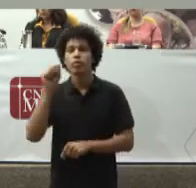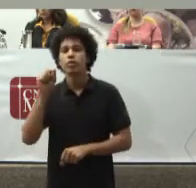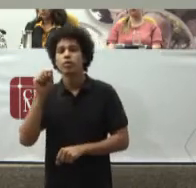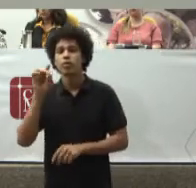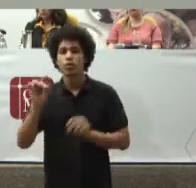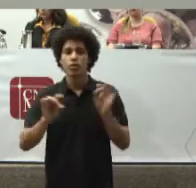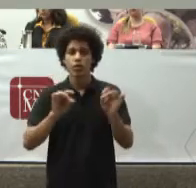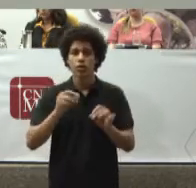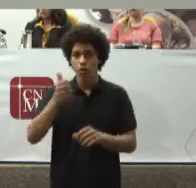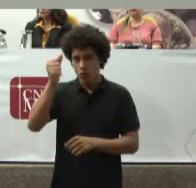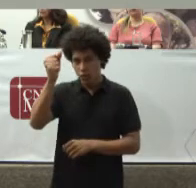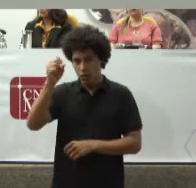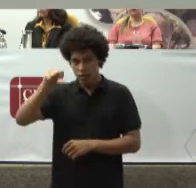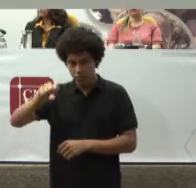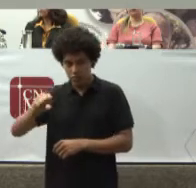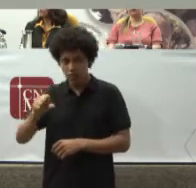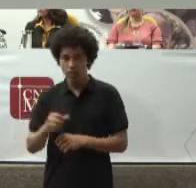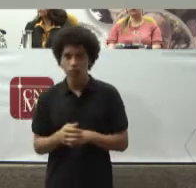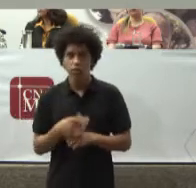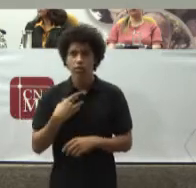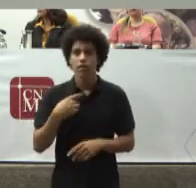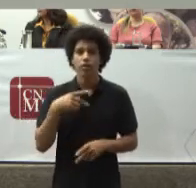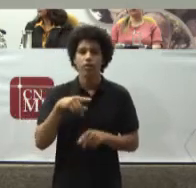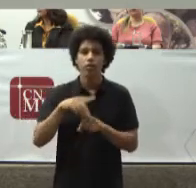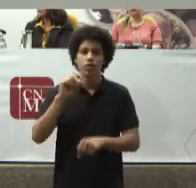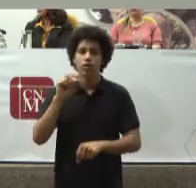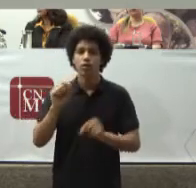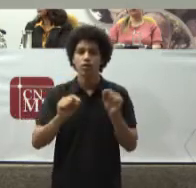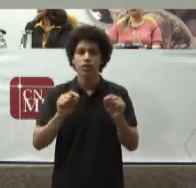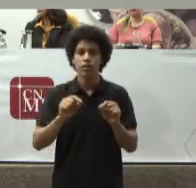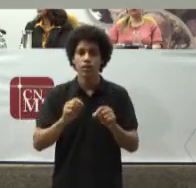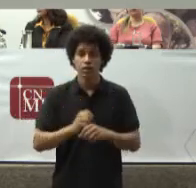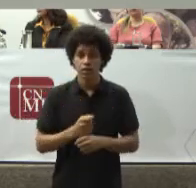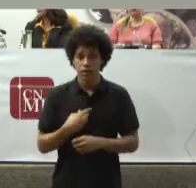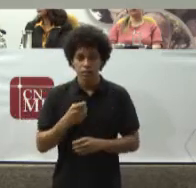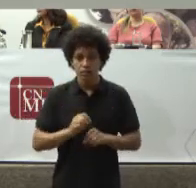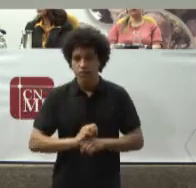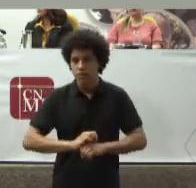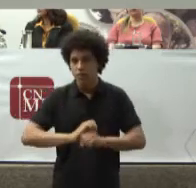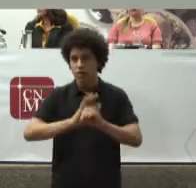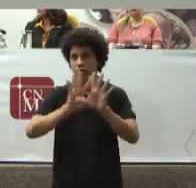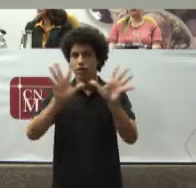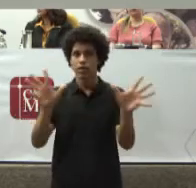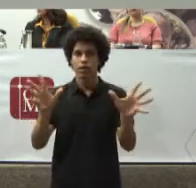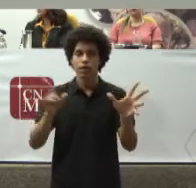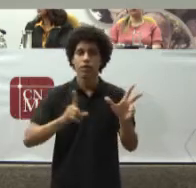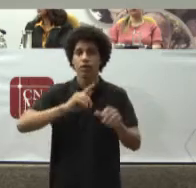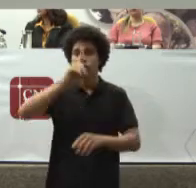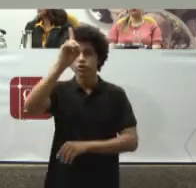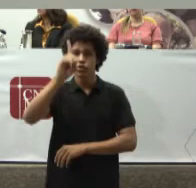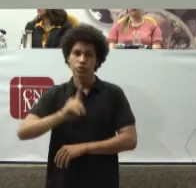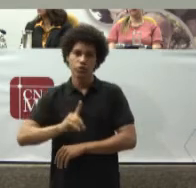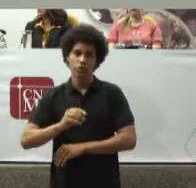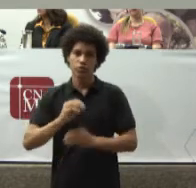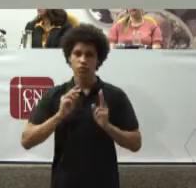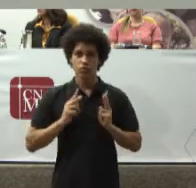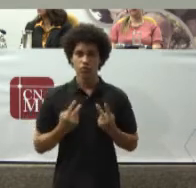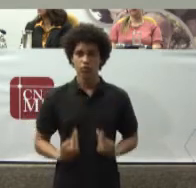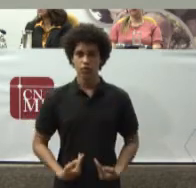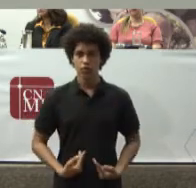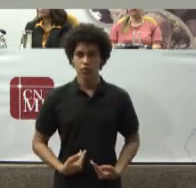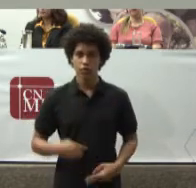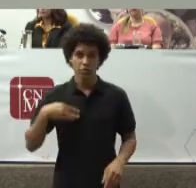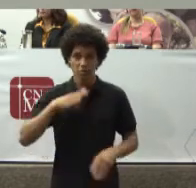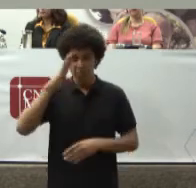E estabelecer Um leque Maior De direitos humanos Fundamentais Que não eram